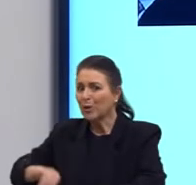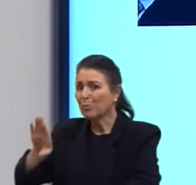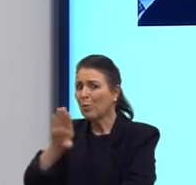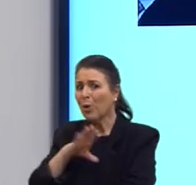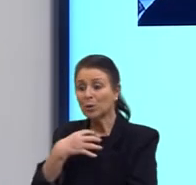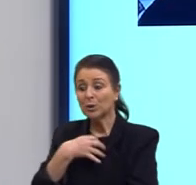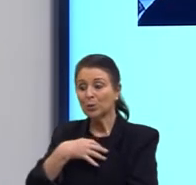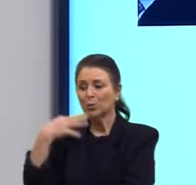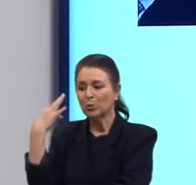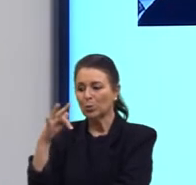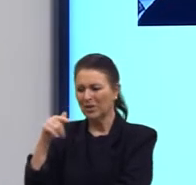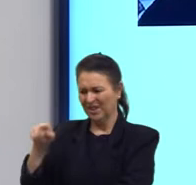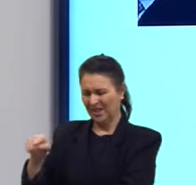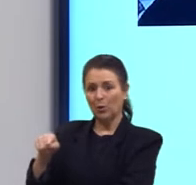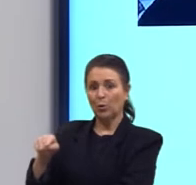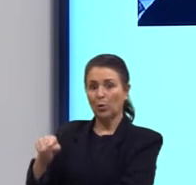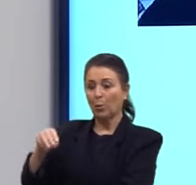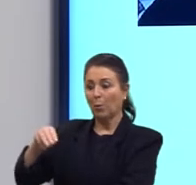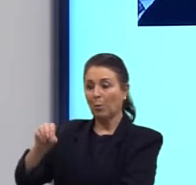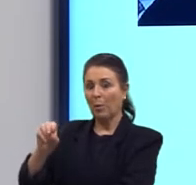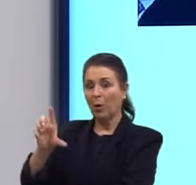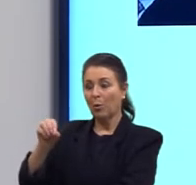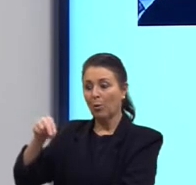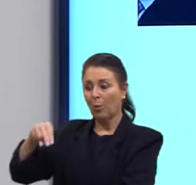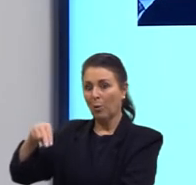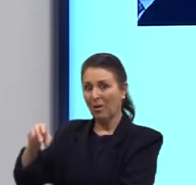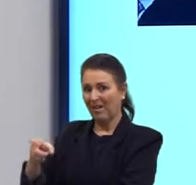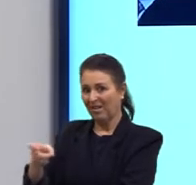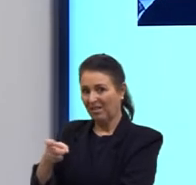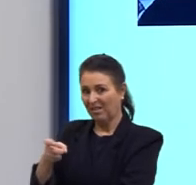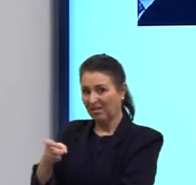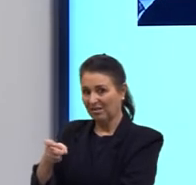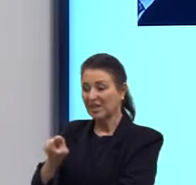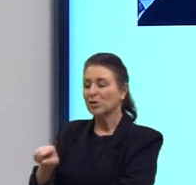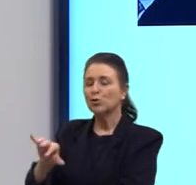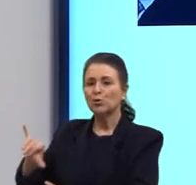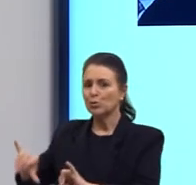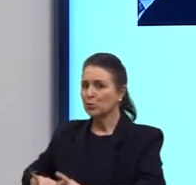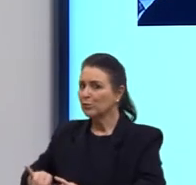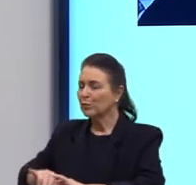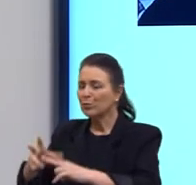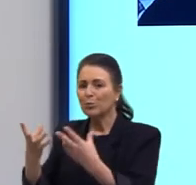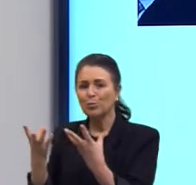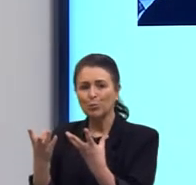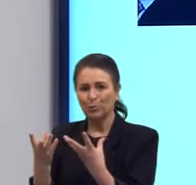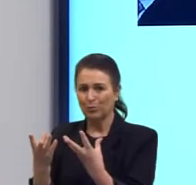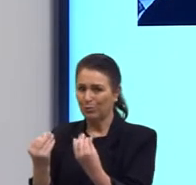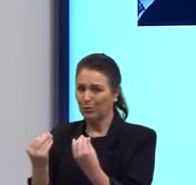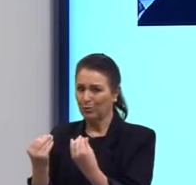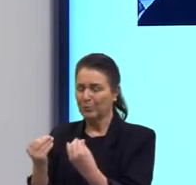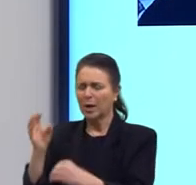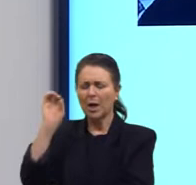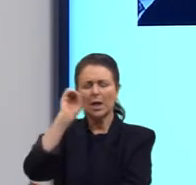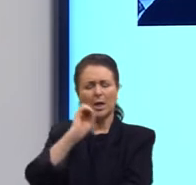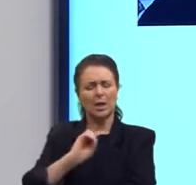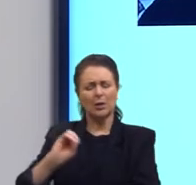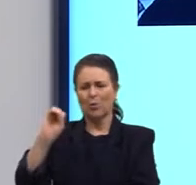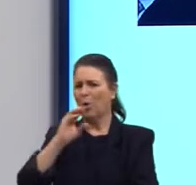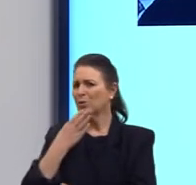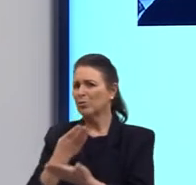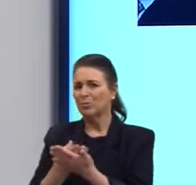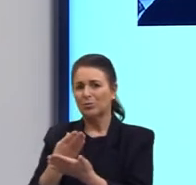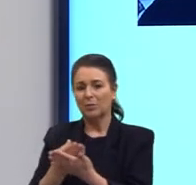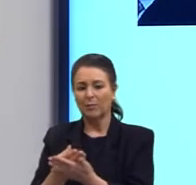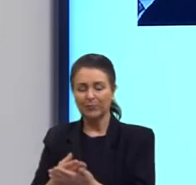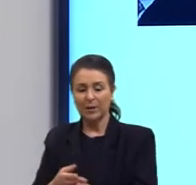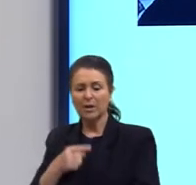Martin Luther King, aliás, o Malcolm X, desculpa. E o Malcolm X, gente, ele era um ótimo estudante e ele chega